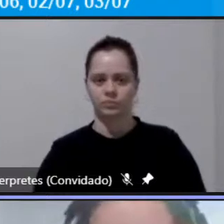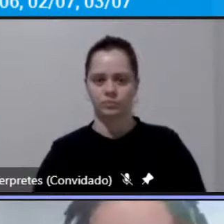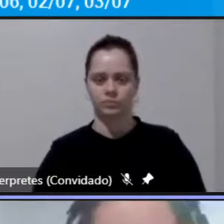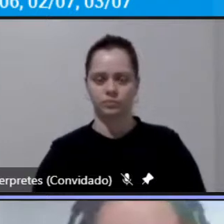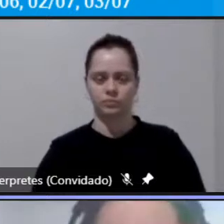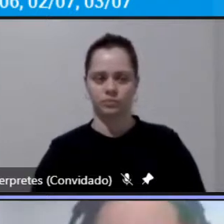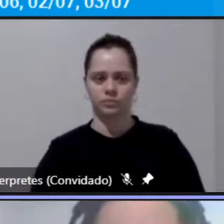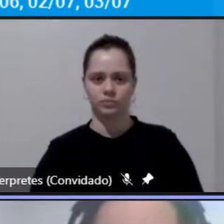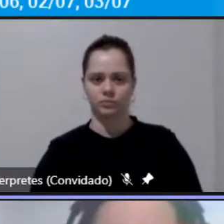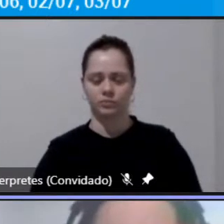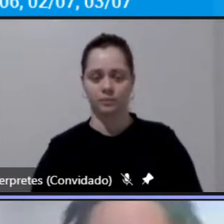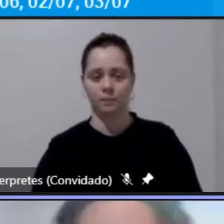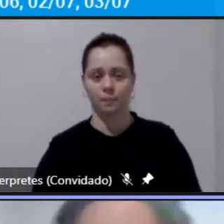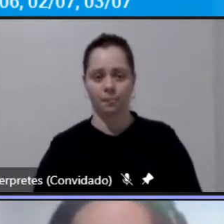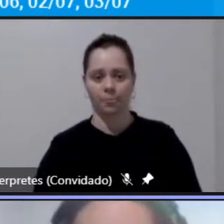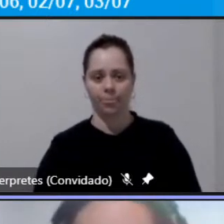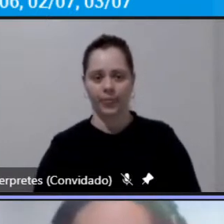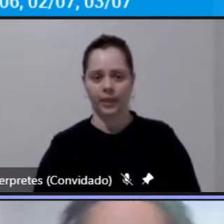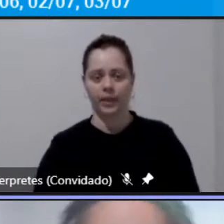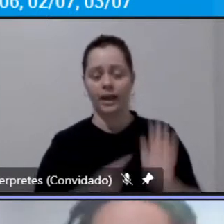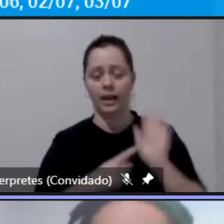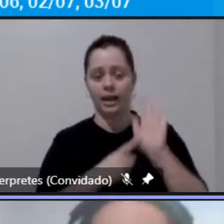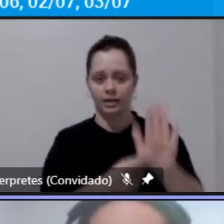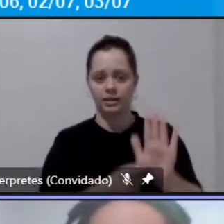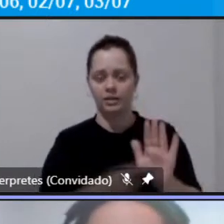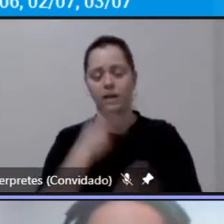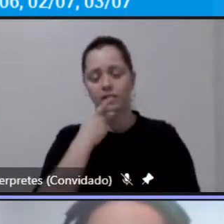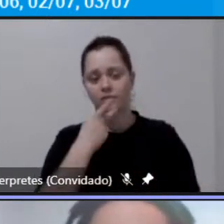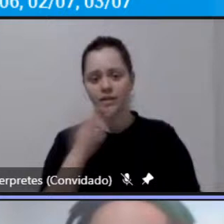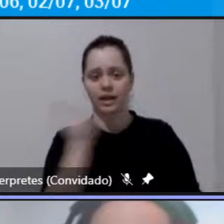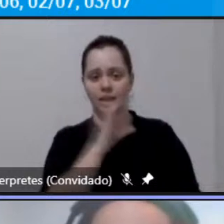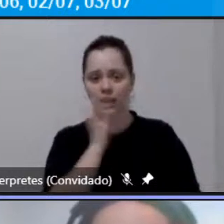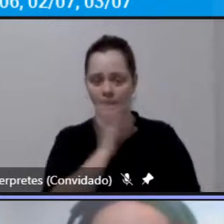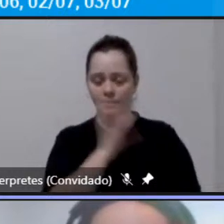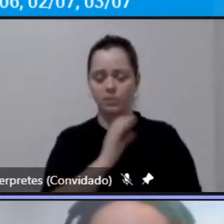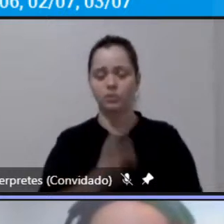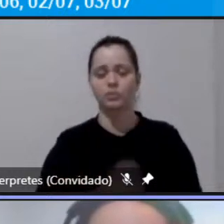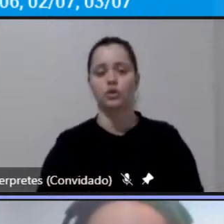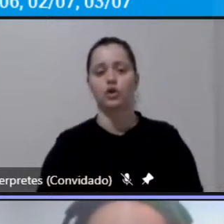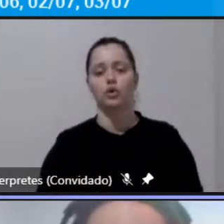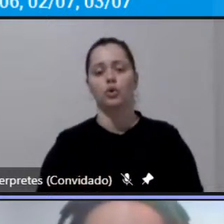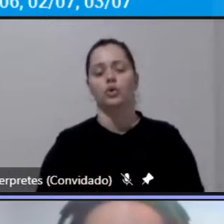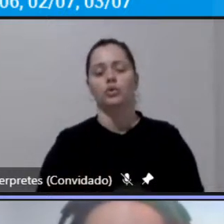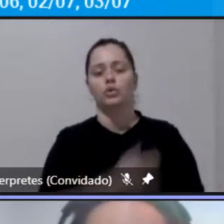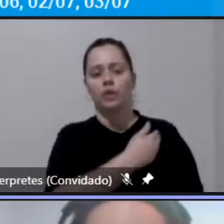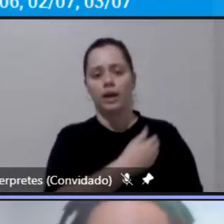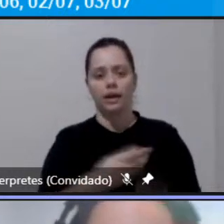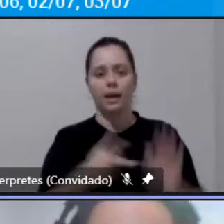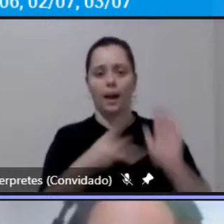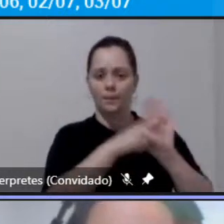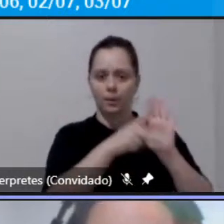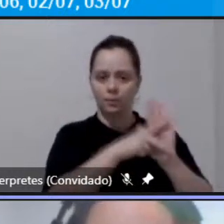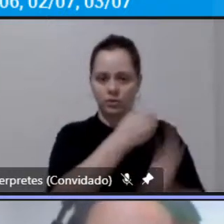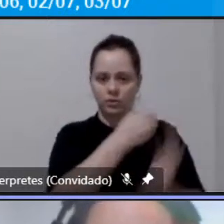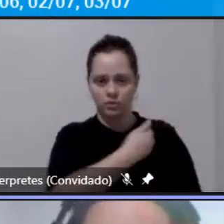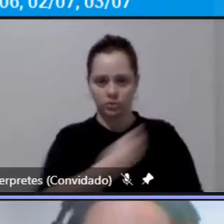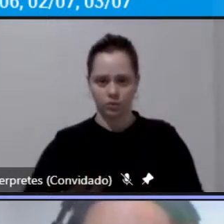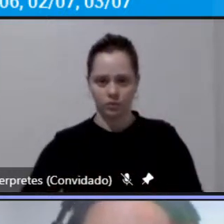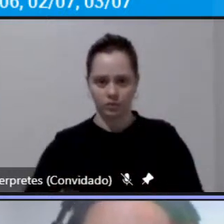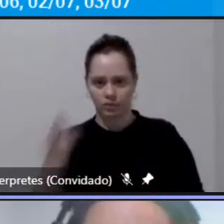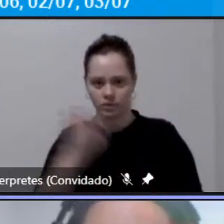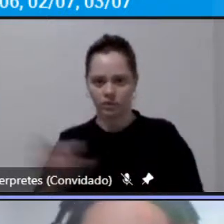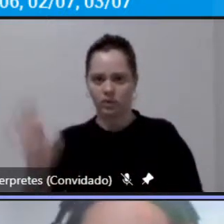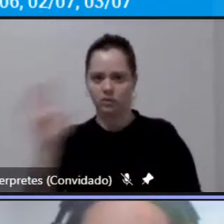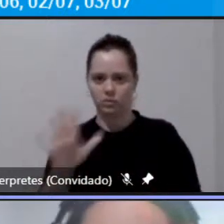aqui também vou falar rapidinho as propostas do governo estadual para a região metropolitana do vale elas